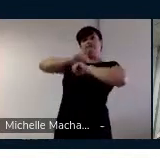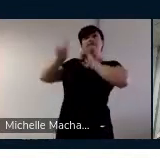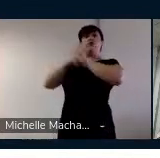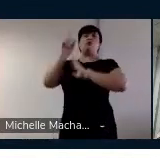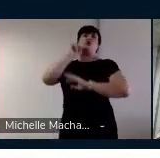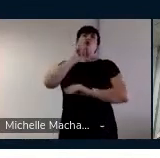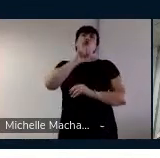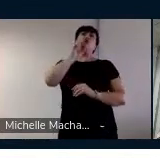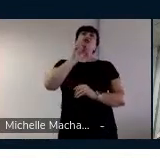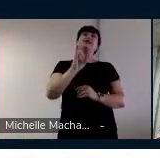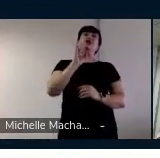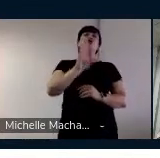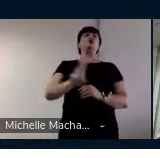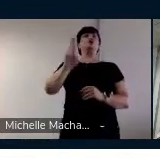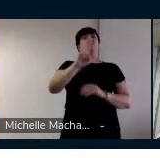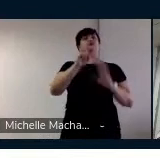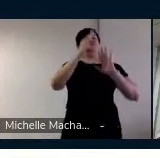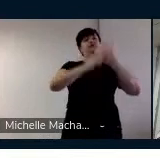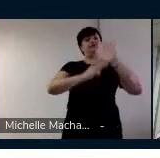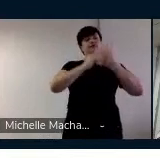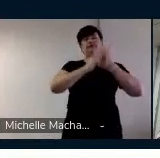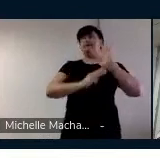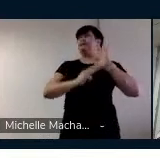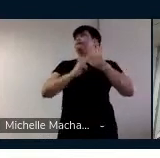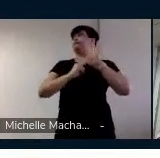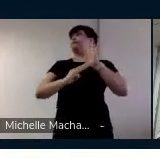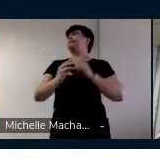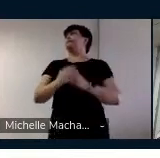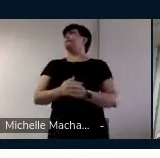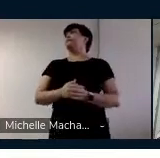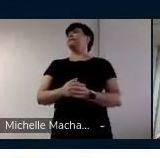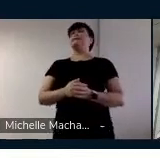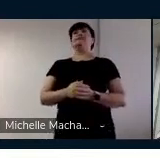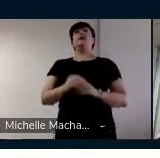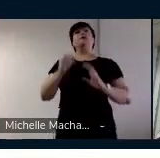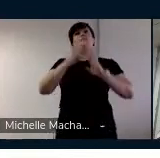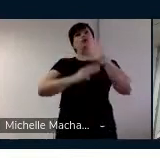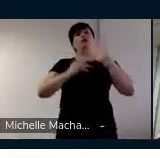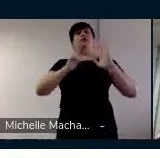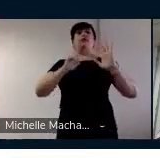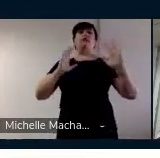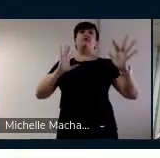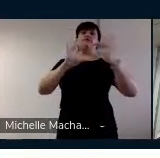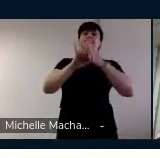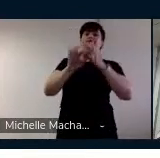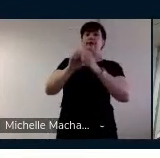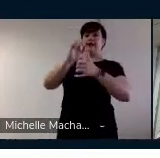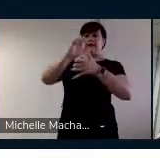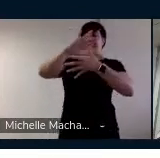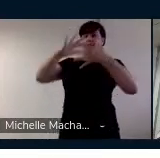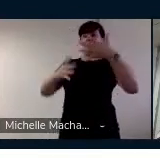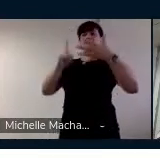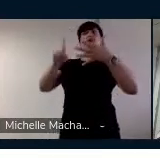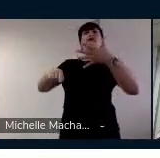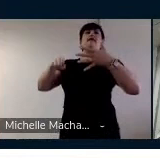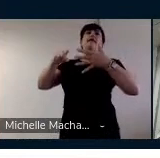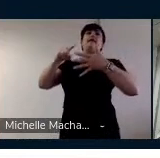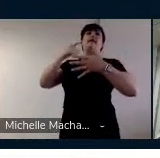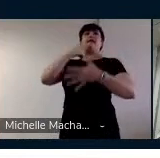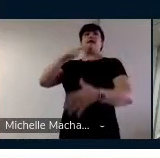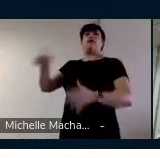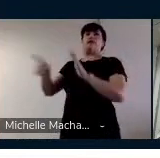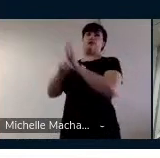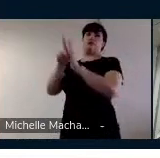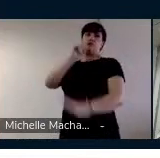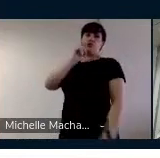Se utilizar uma metodologia que tome como princípio o fato da Libra ser a língua dos surdos.